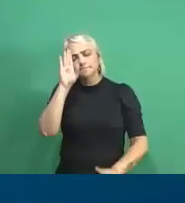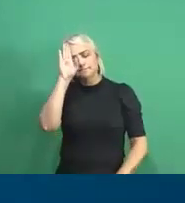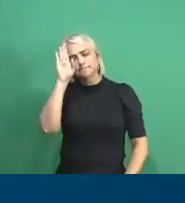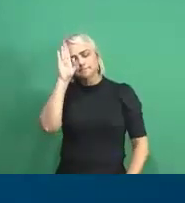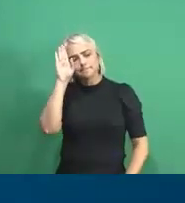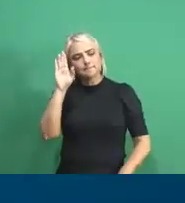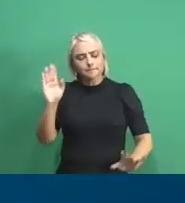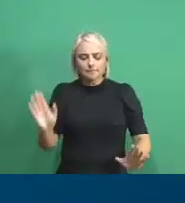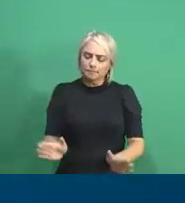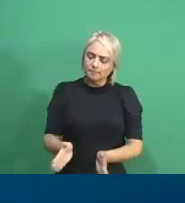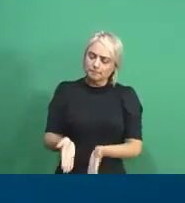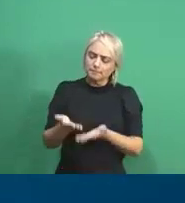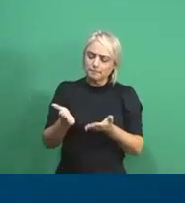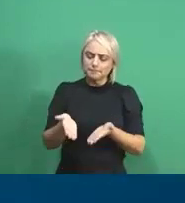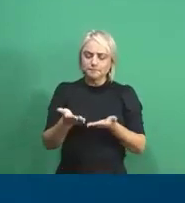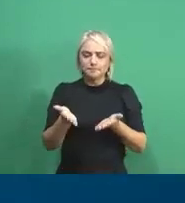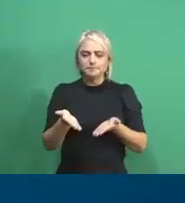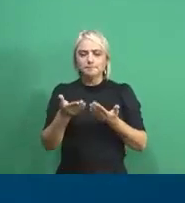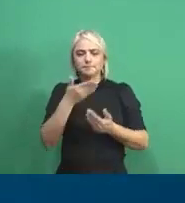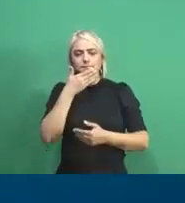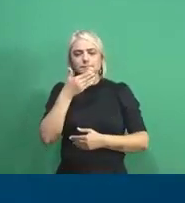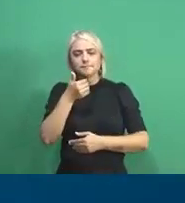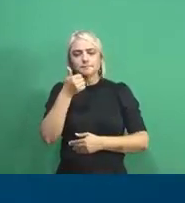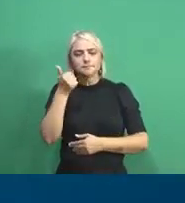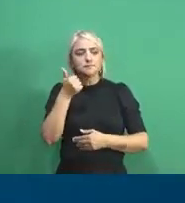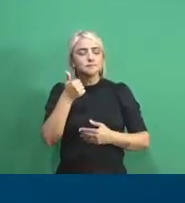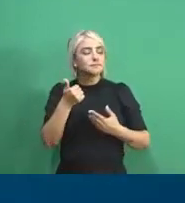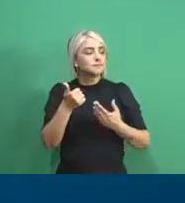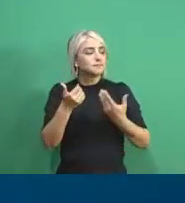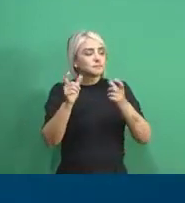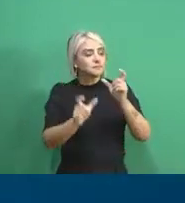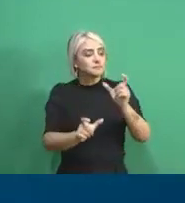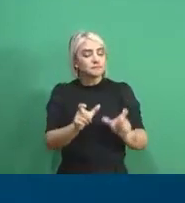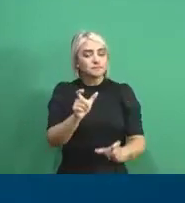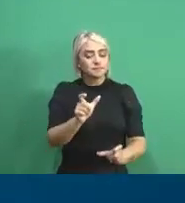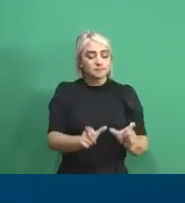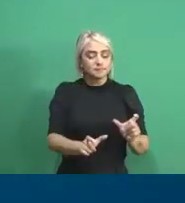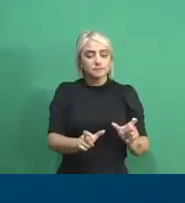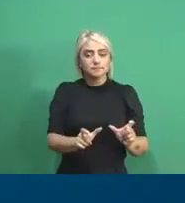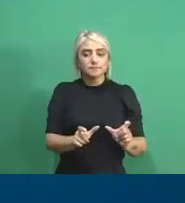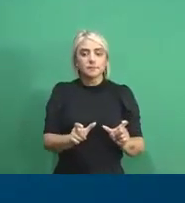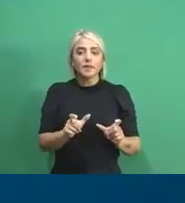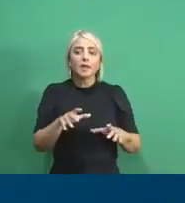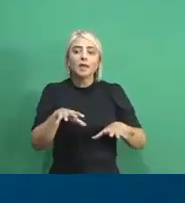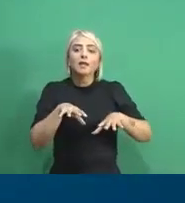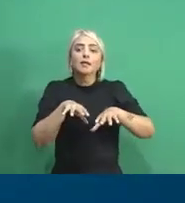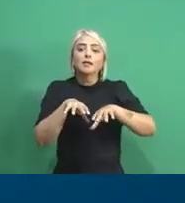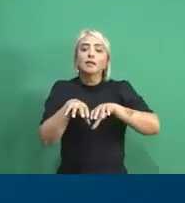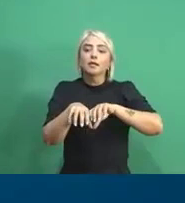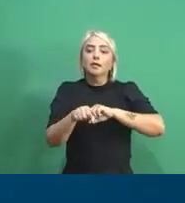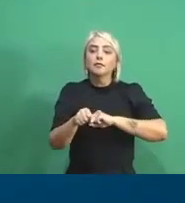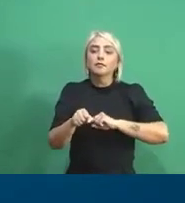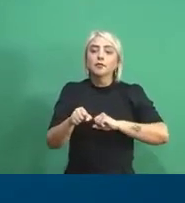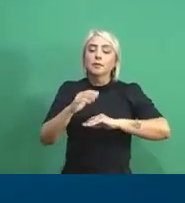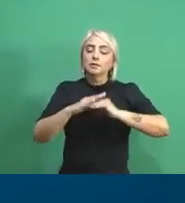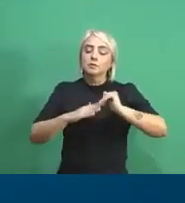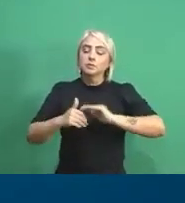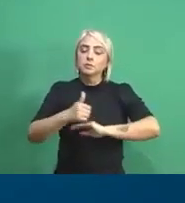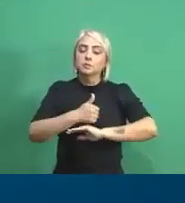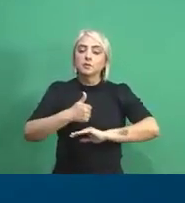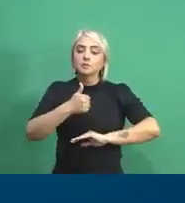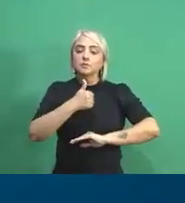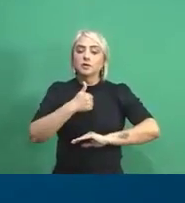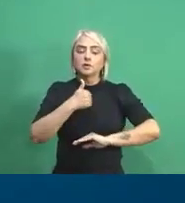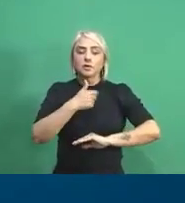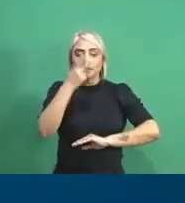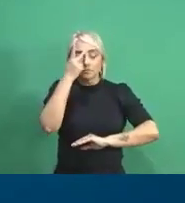ao incentivo, à melhoria das condições e à formação de recursos humanos para